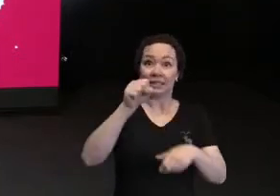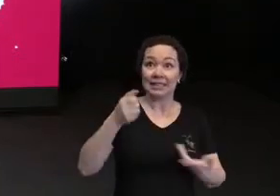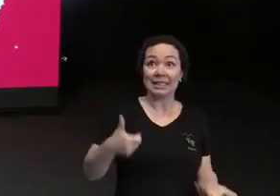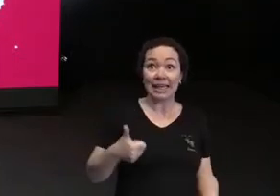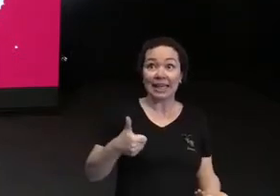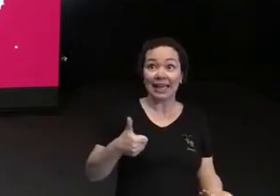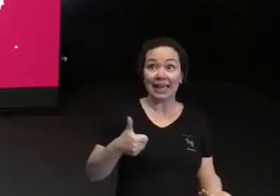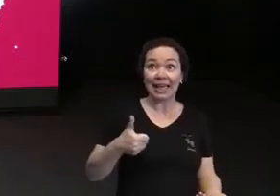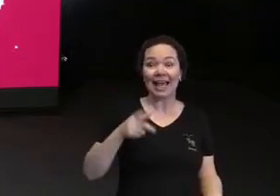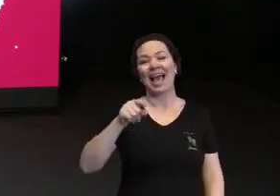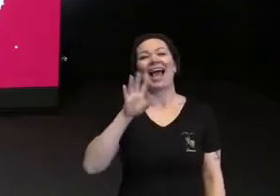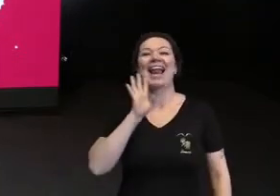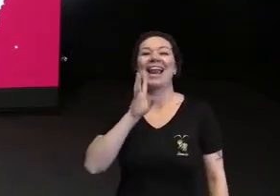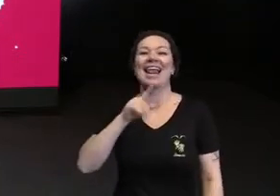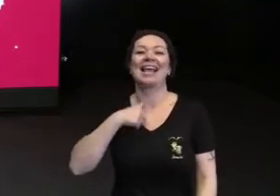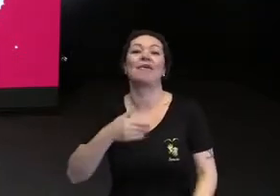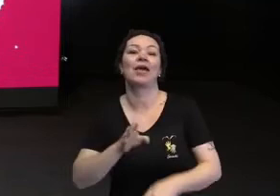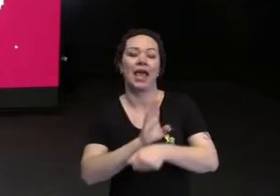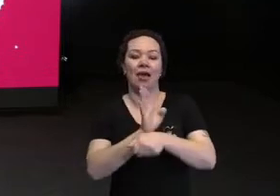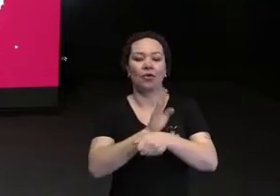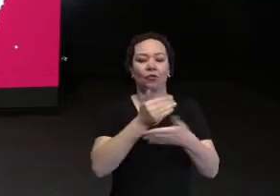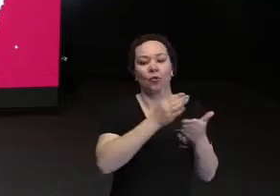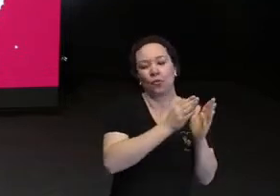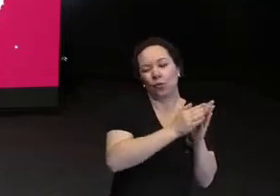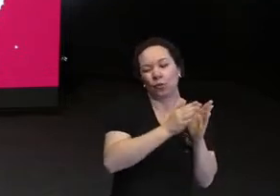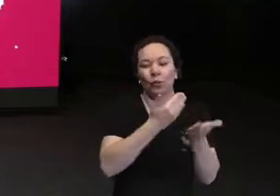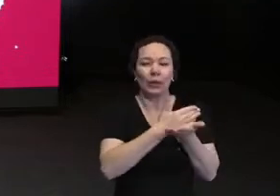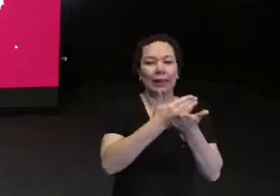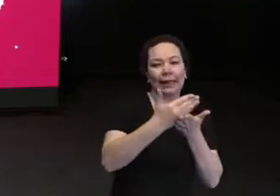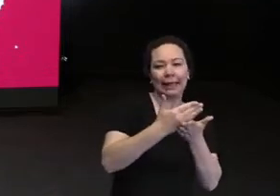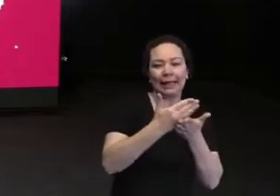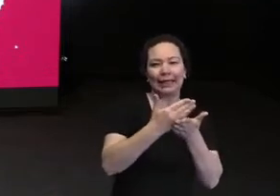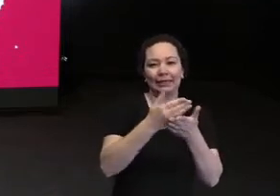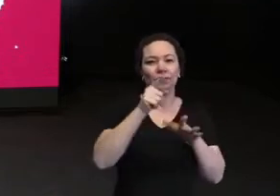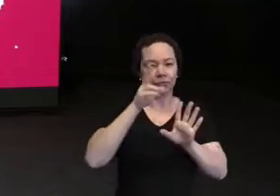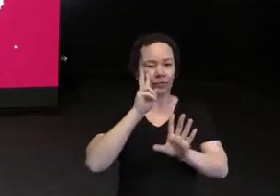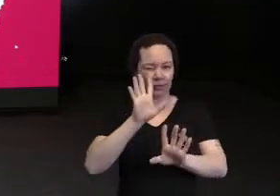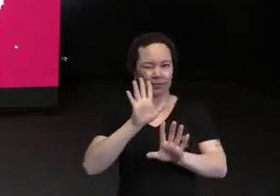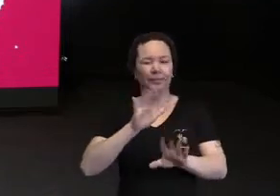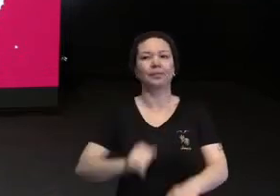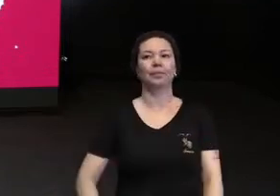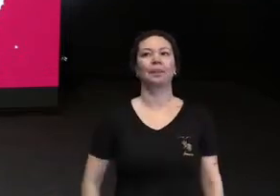é o trailerzinho do meu canal, vocês vão ver.